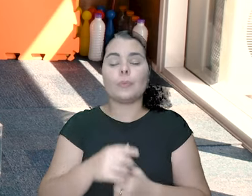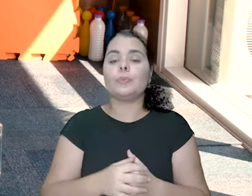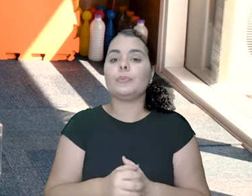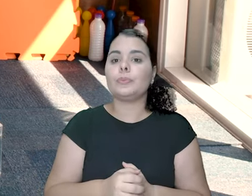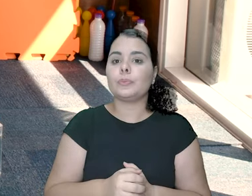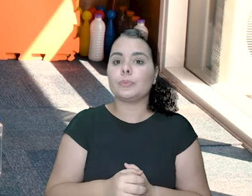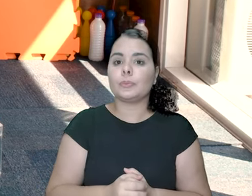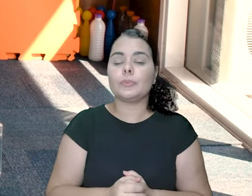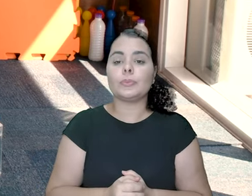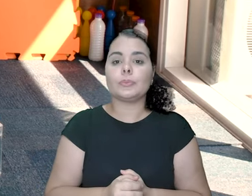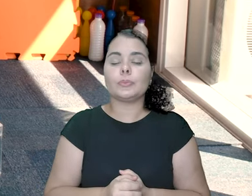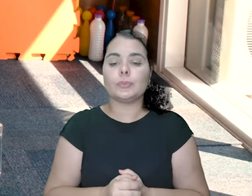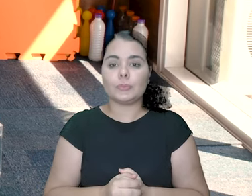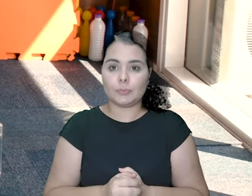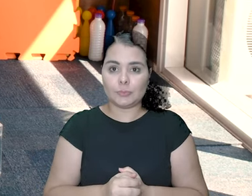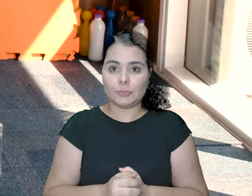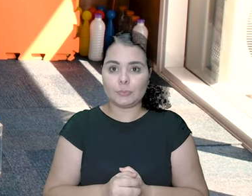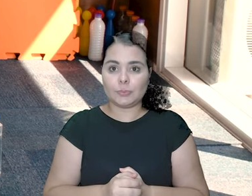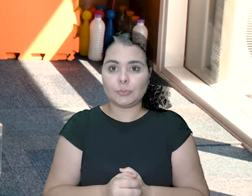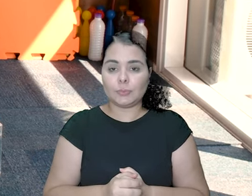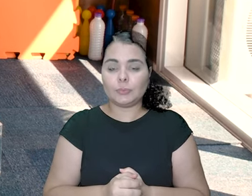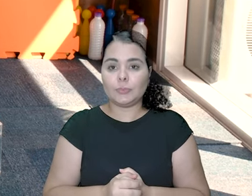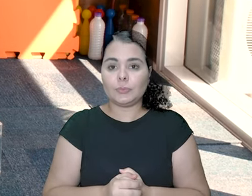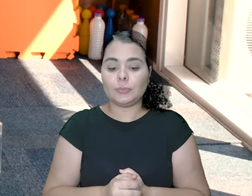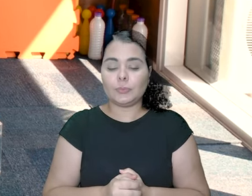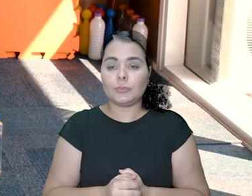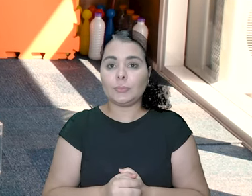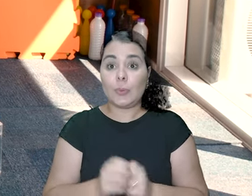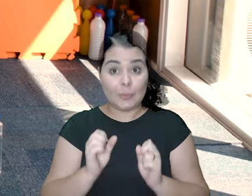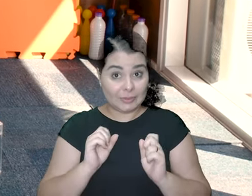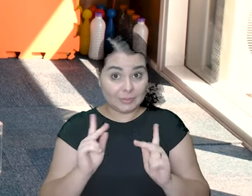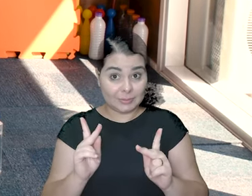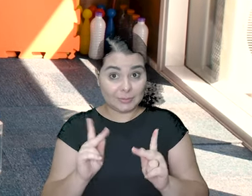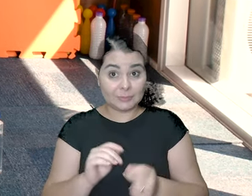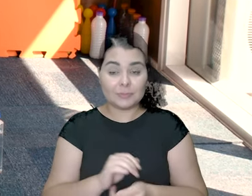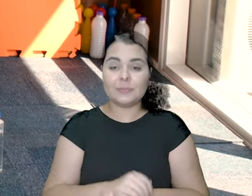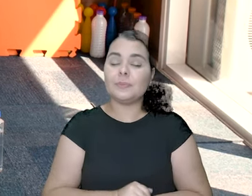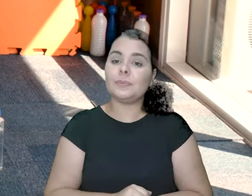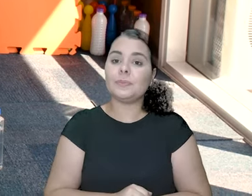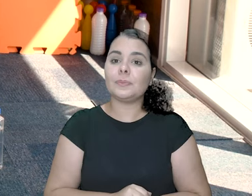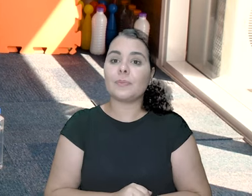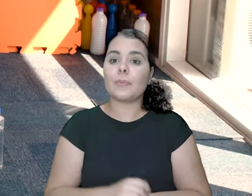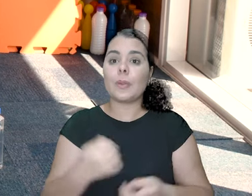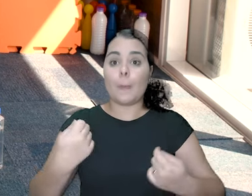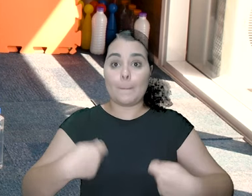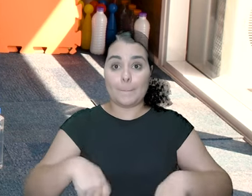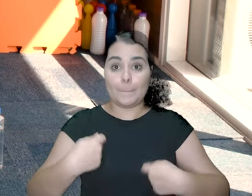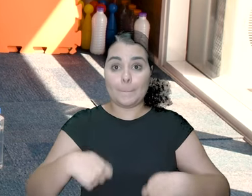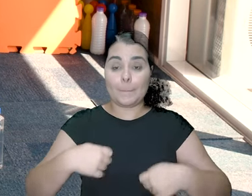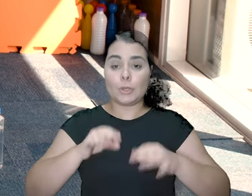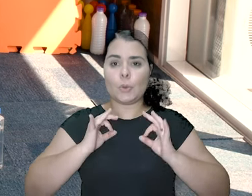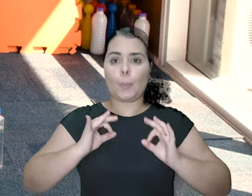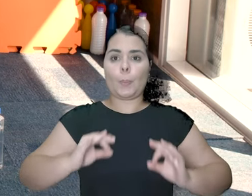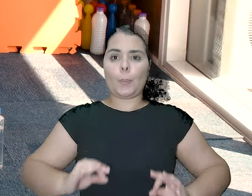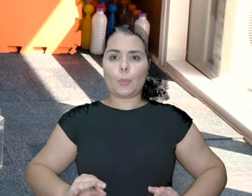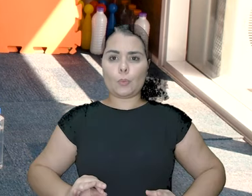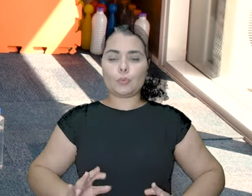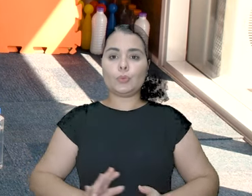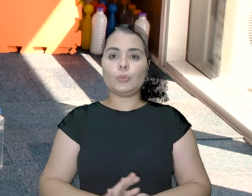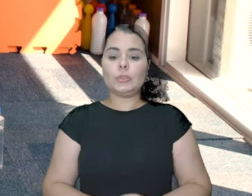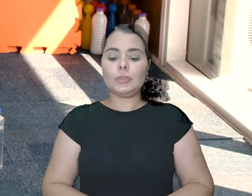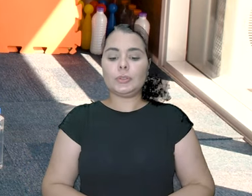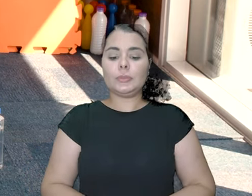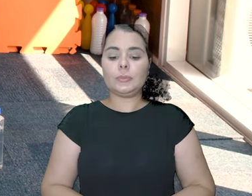esse aqui, ó. Calcanhar no bumbum. Combinado? Postura.